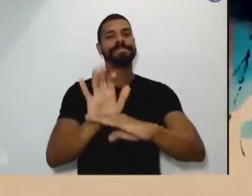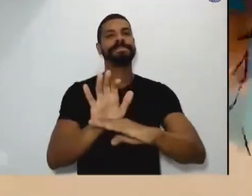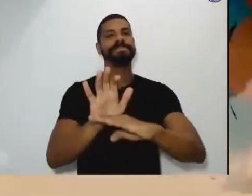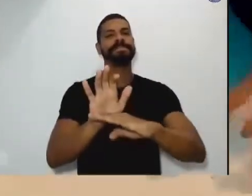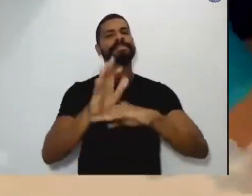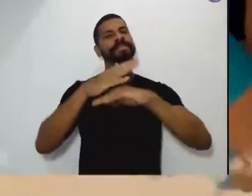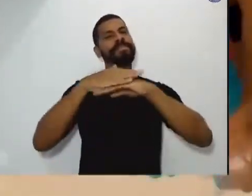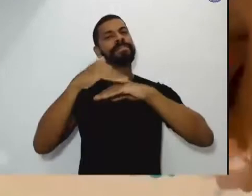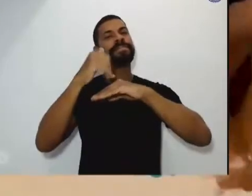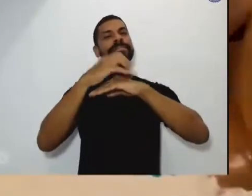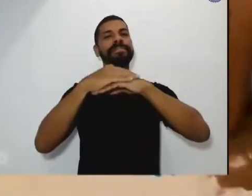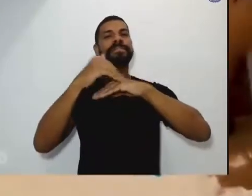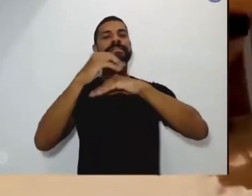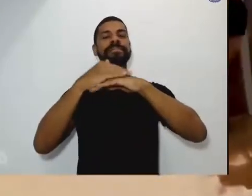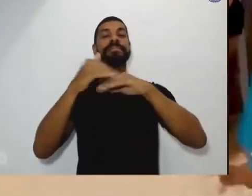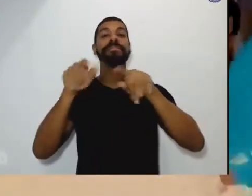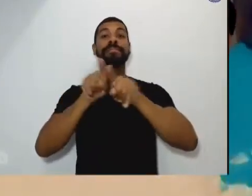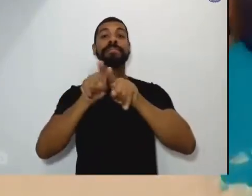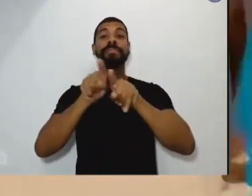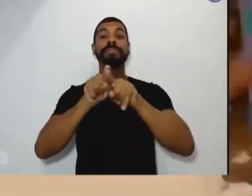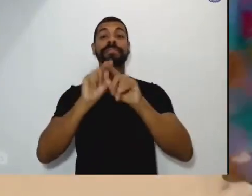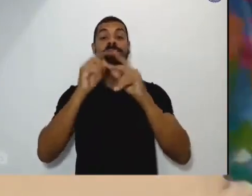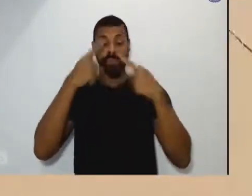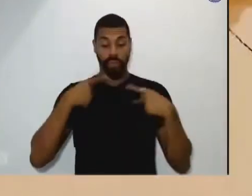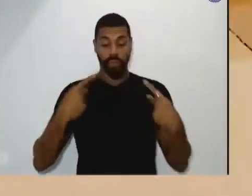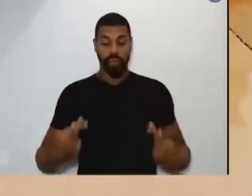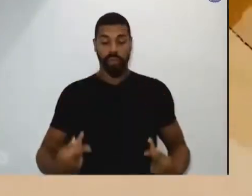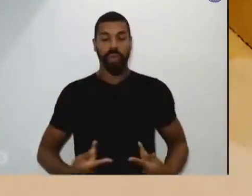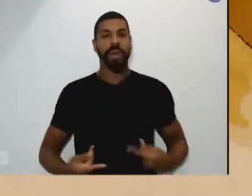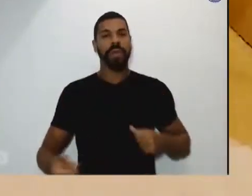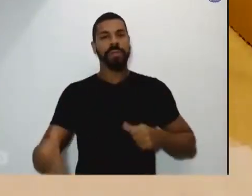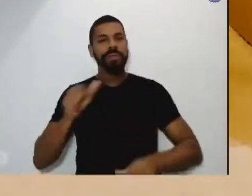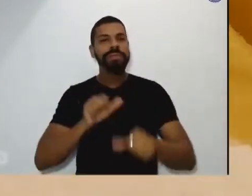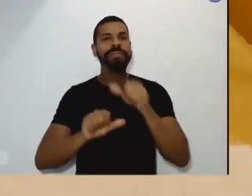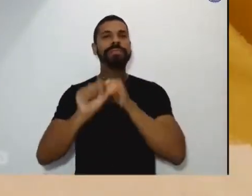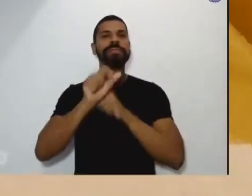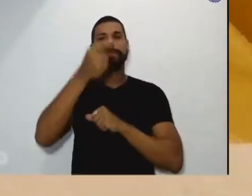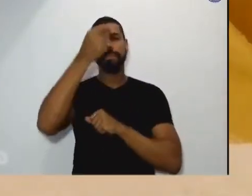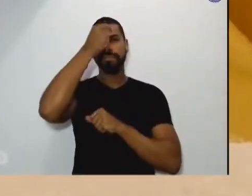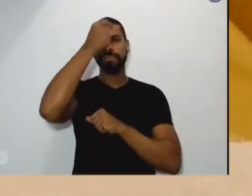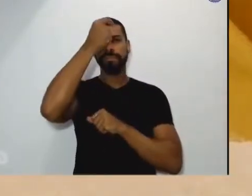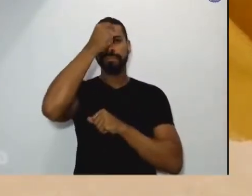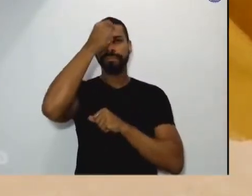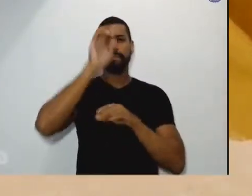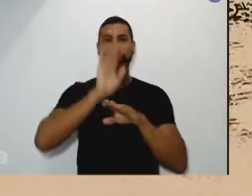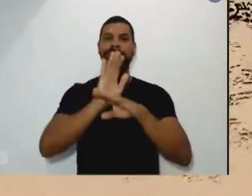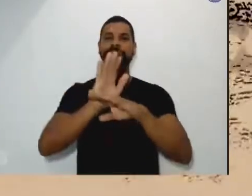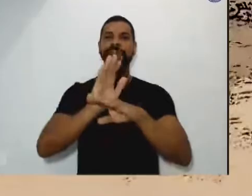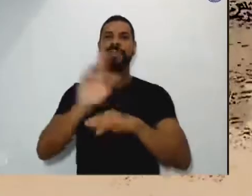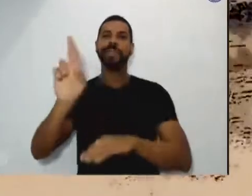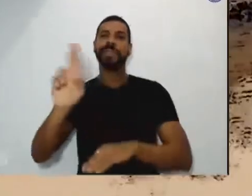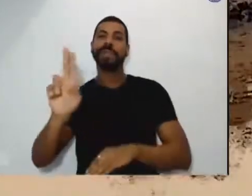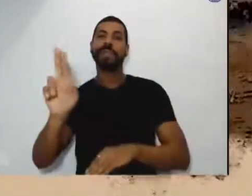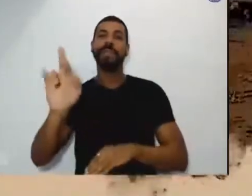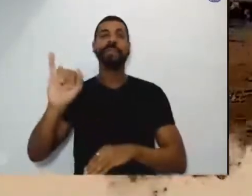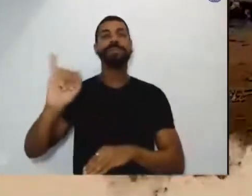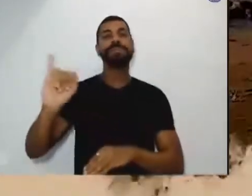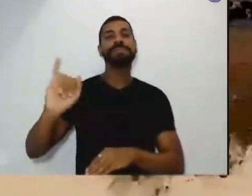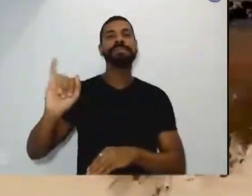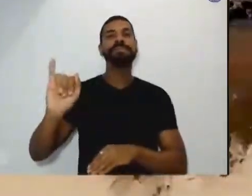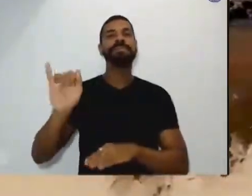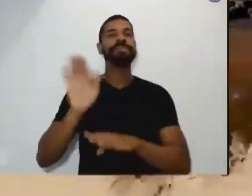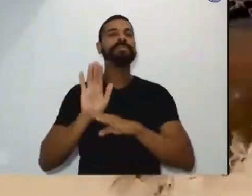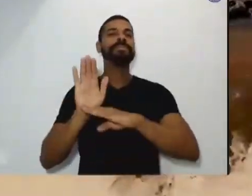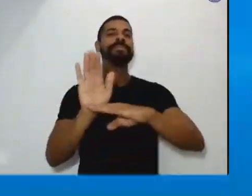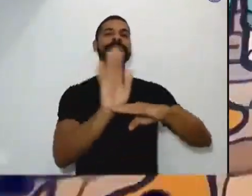amparo e promoção humana que renovam consciências, agregam irmãos e irmãs, preenchendo com solidariedade